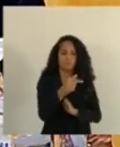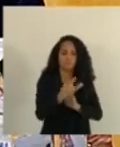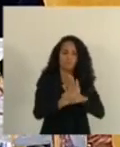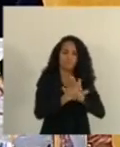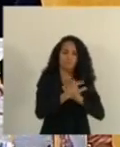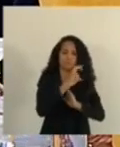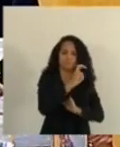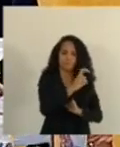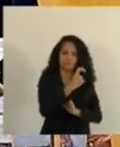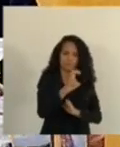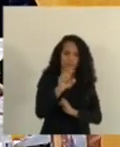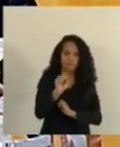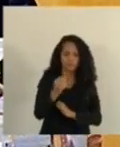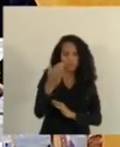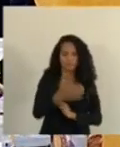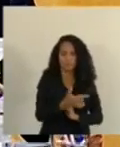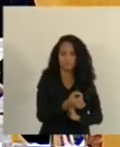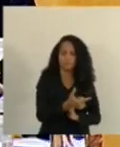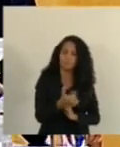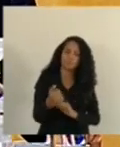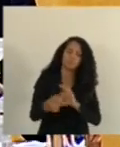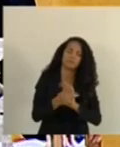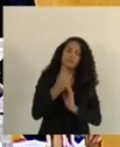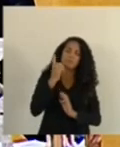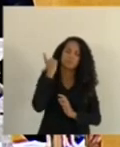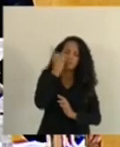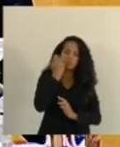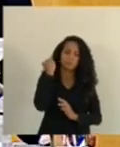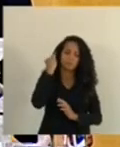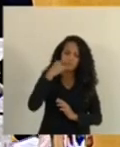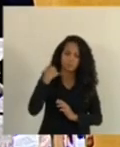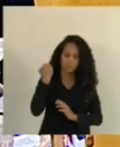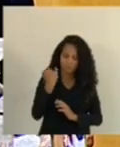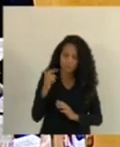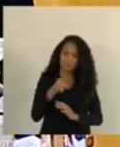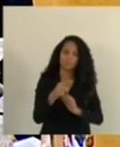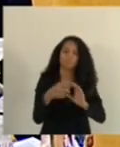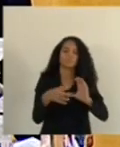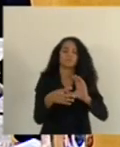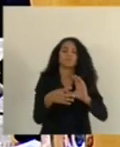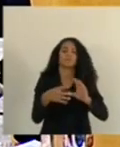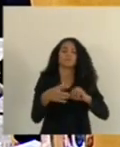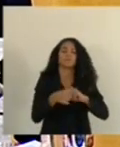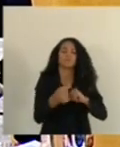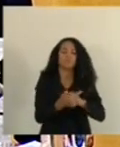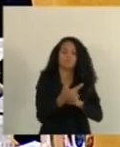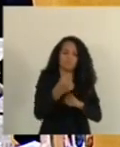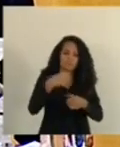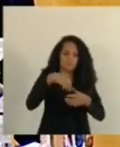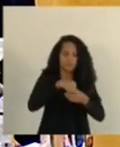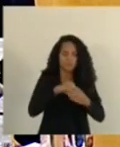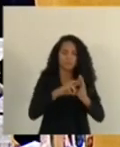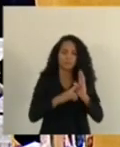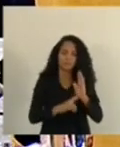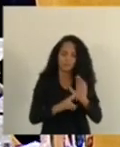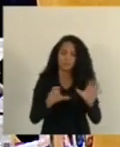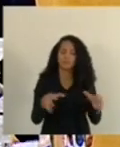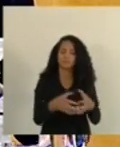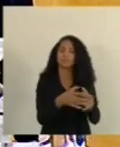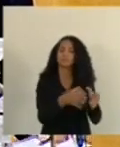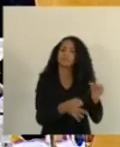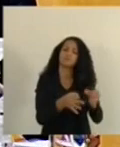558, 2021, deputado Janete de Sá. Após o cumprimento do artigo 120 do Regimento Interno, as Comissões de Justiça, Meio Ambiente